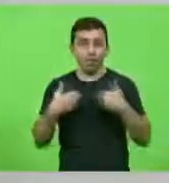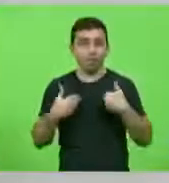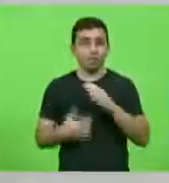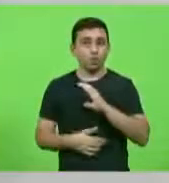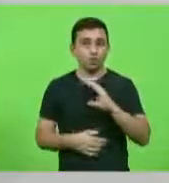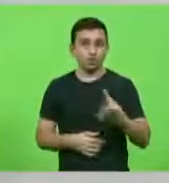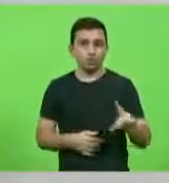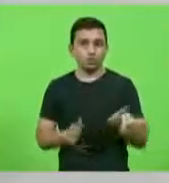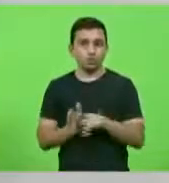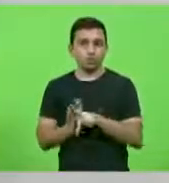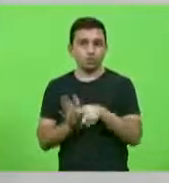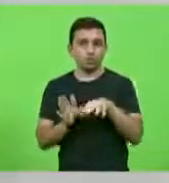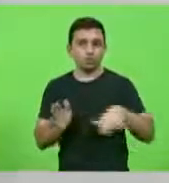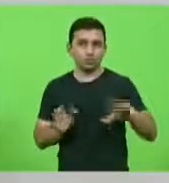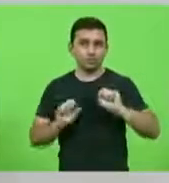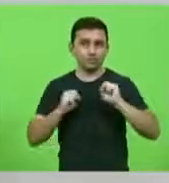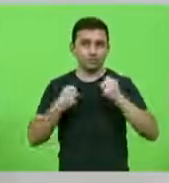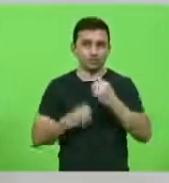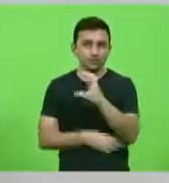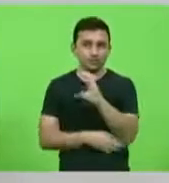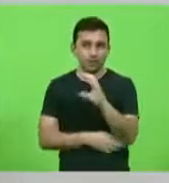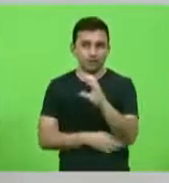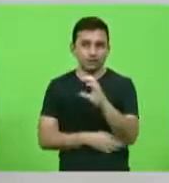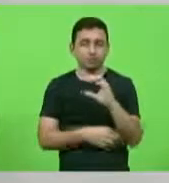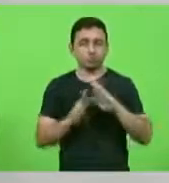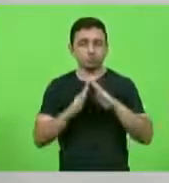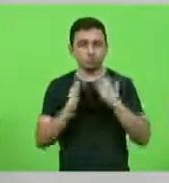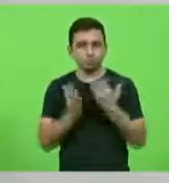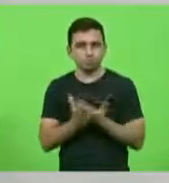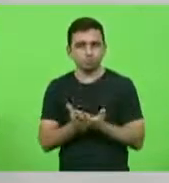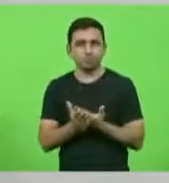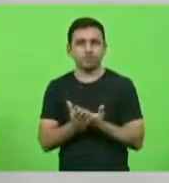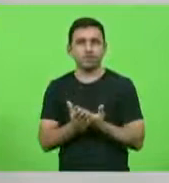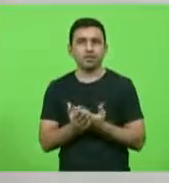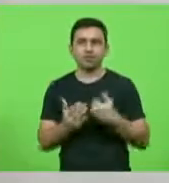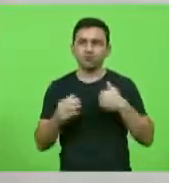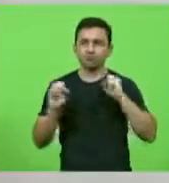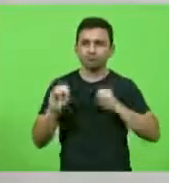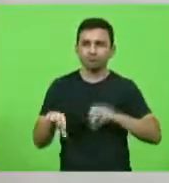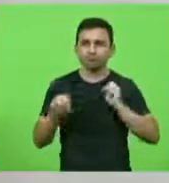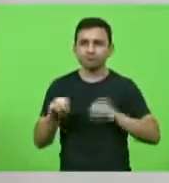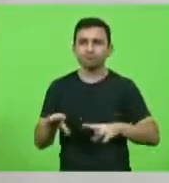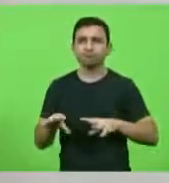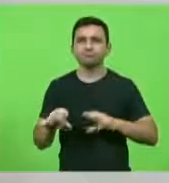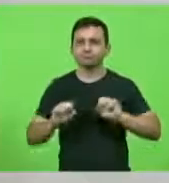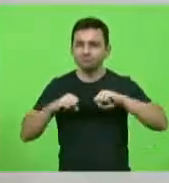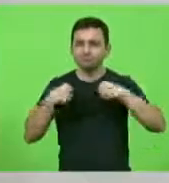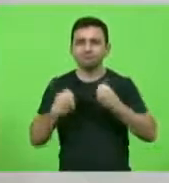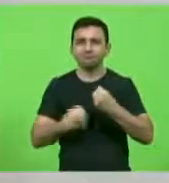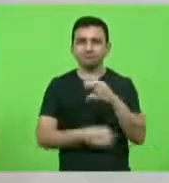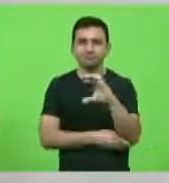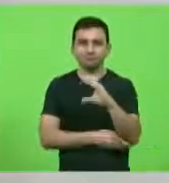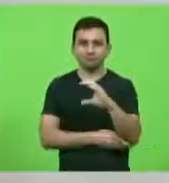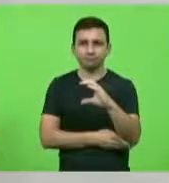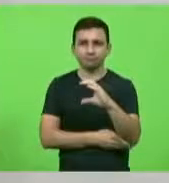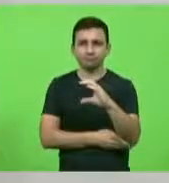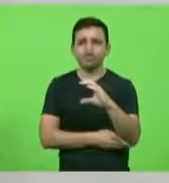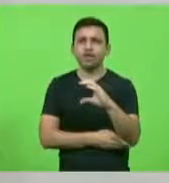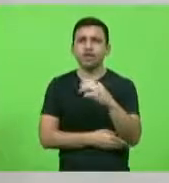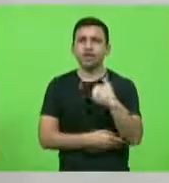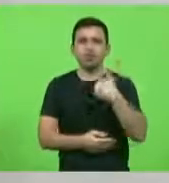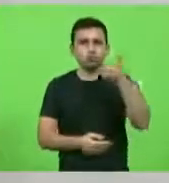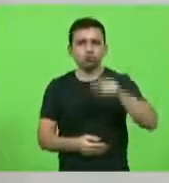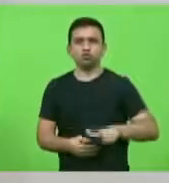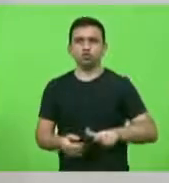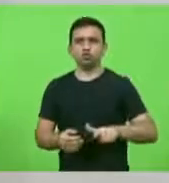Frente Parlamentar em Defesa da Ciência na escola, educadora e defensora inegável da ciência, eu quero reafirmar